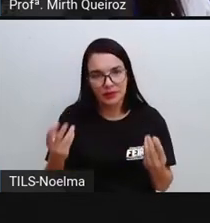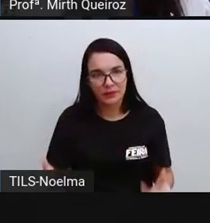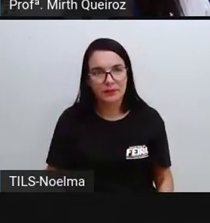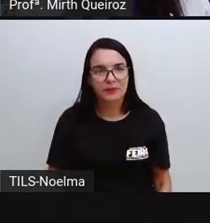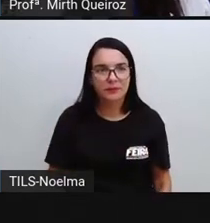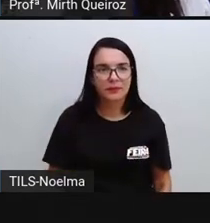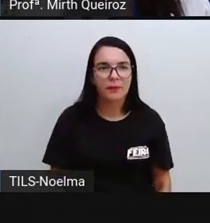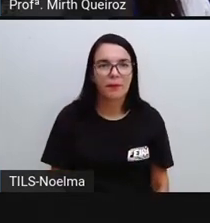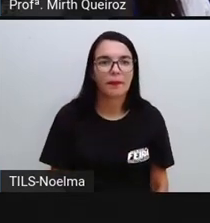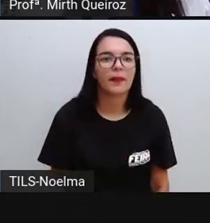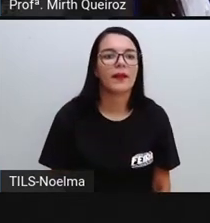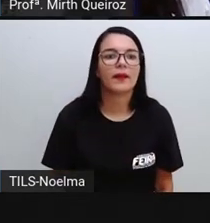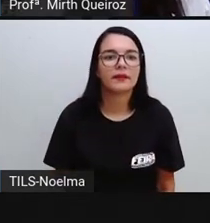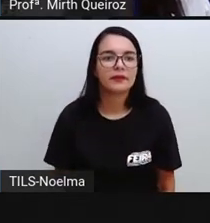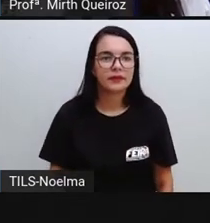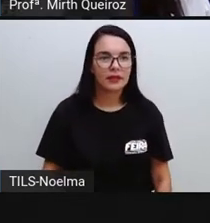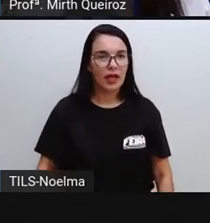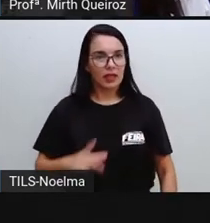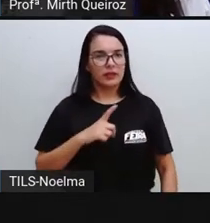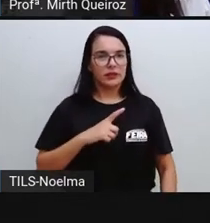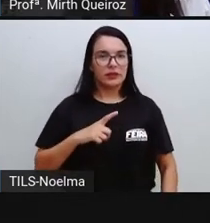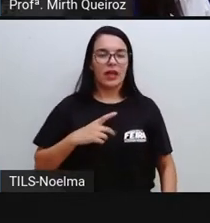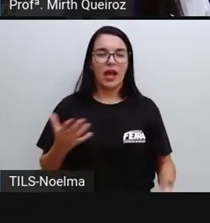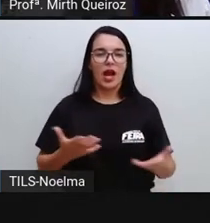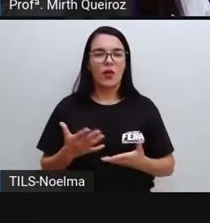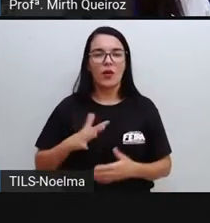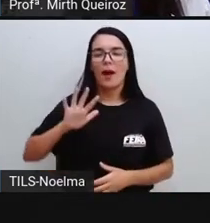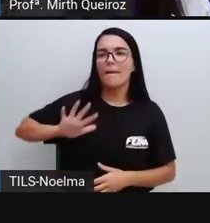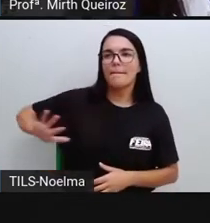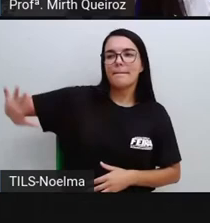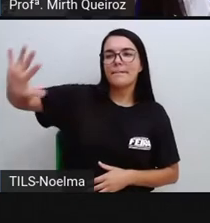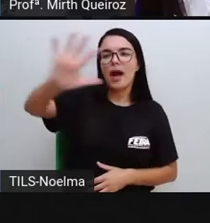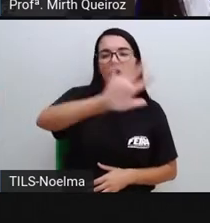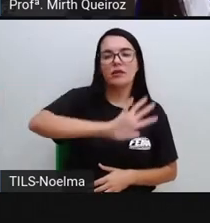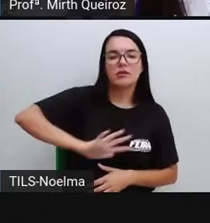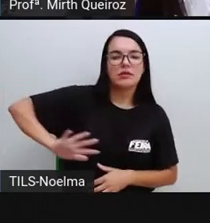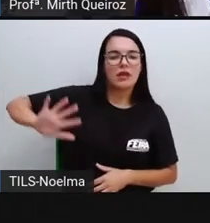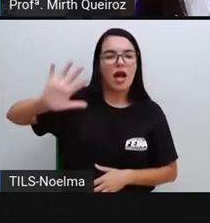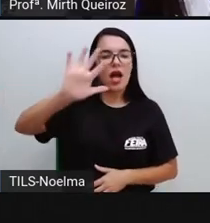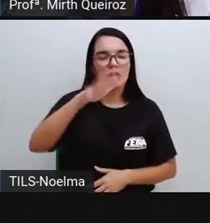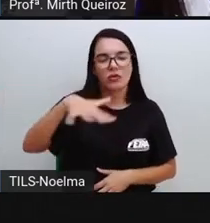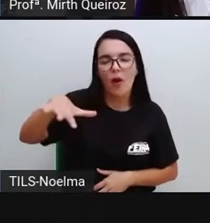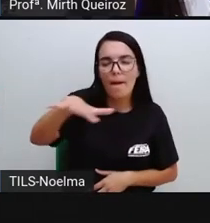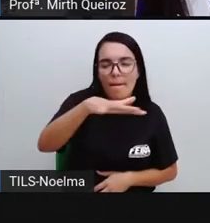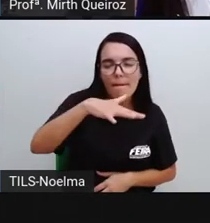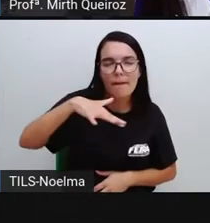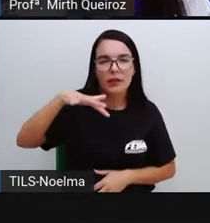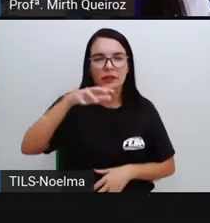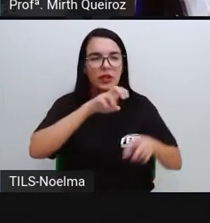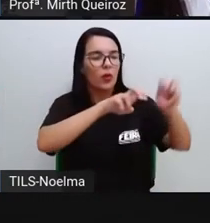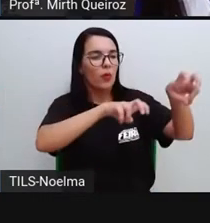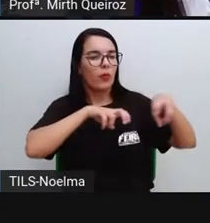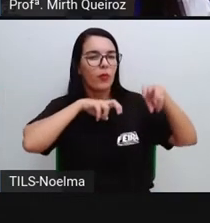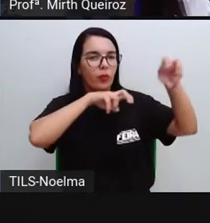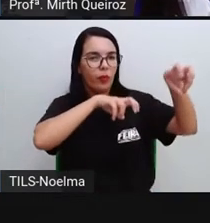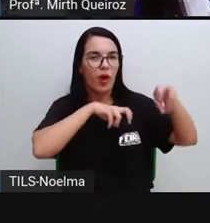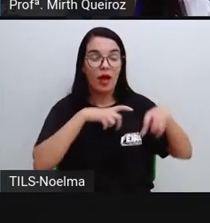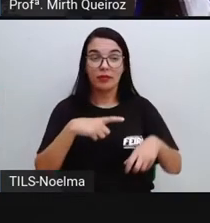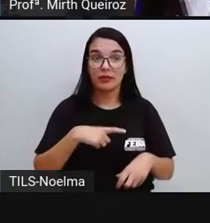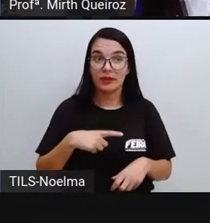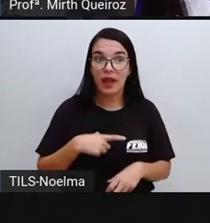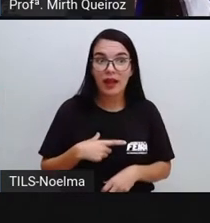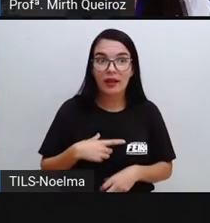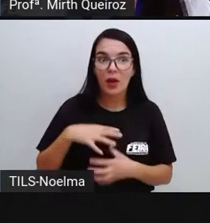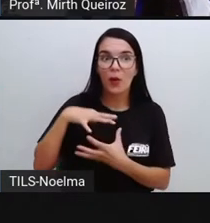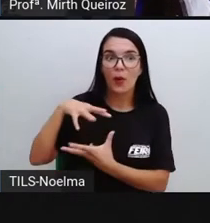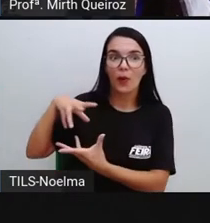E assim a gente vai para as paisagens rurais, as diferentes paisagens rurais. Em várias partes do mundo,